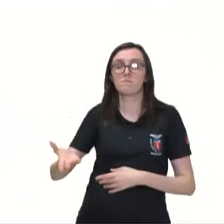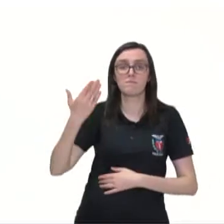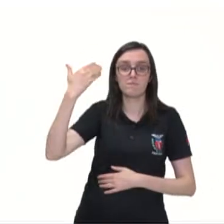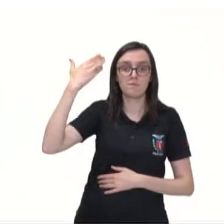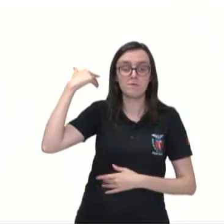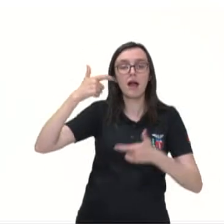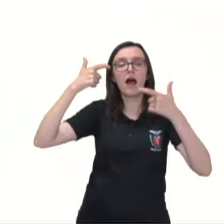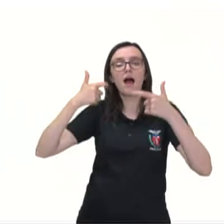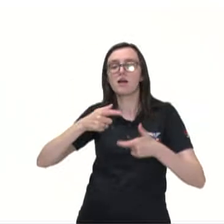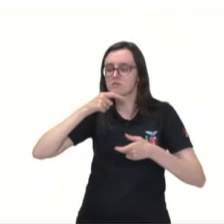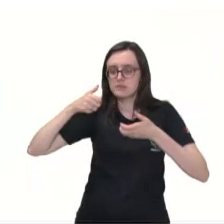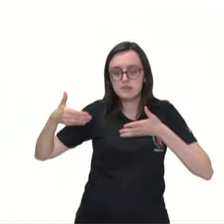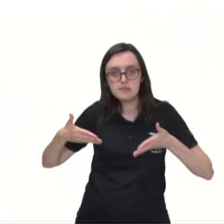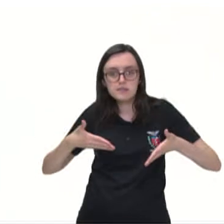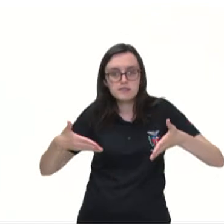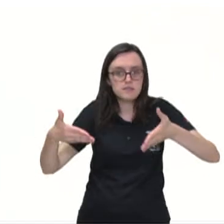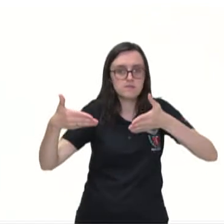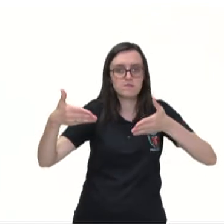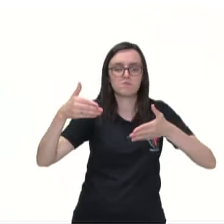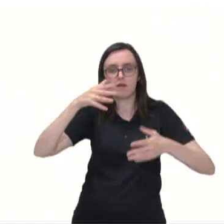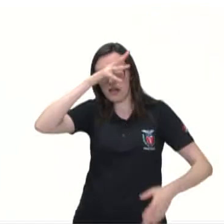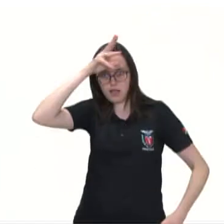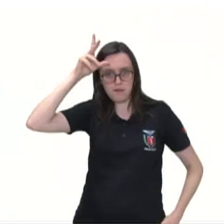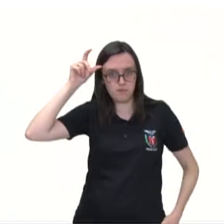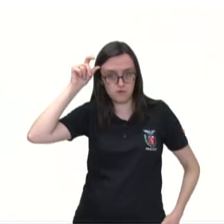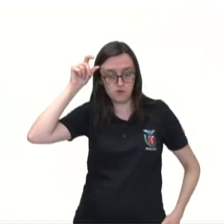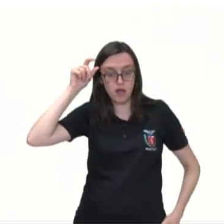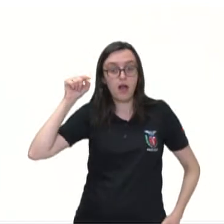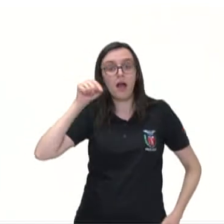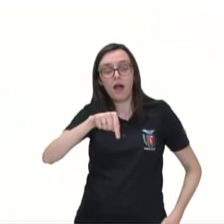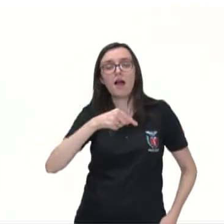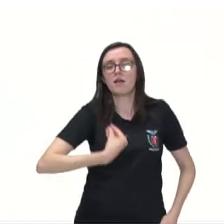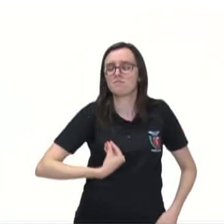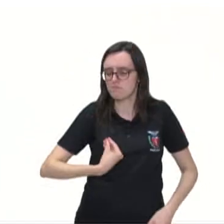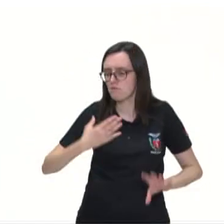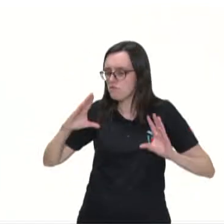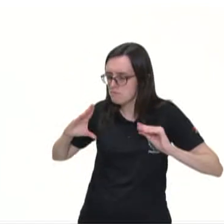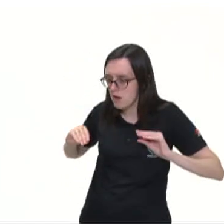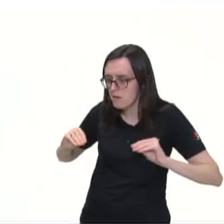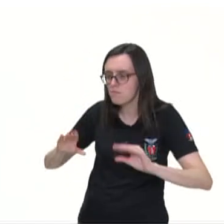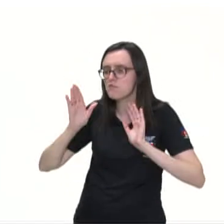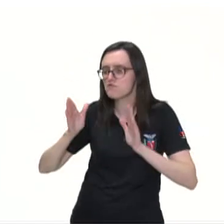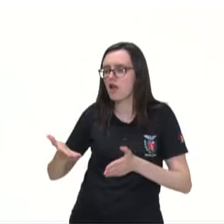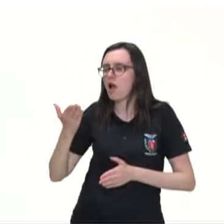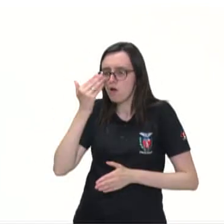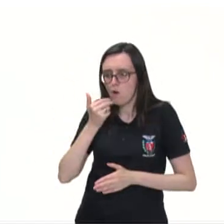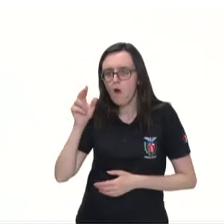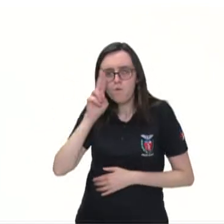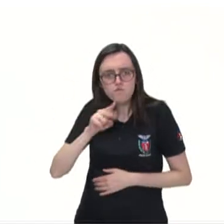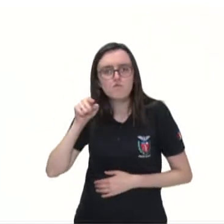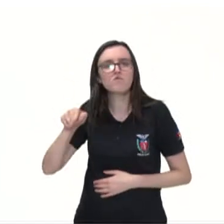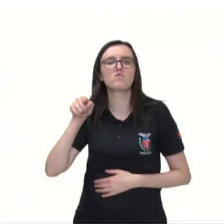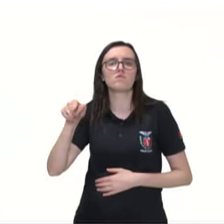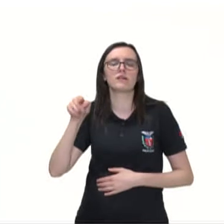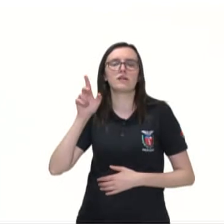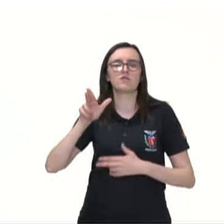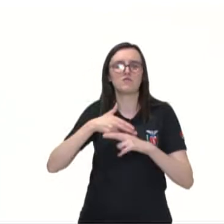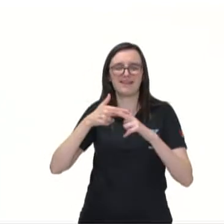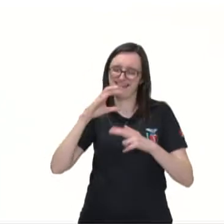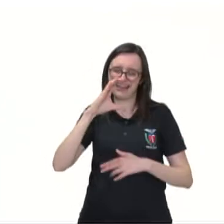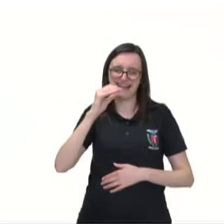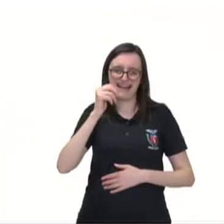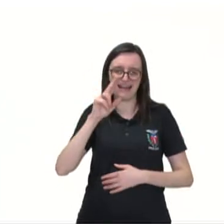bacia do rio Amazonas, processavam e consumiam cacau mil e